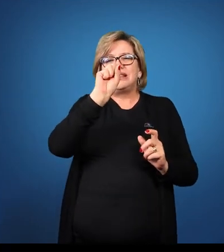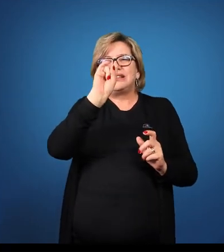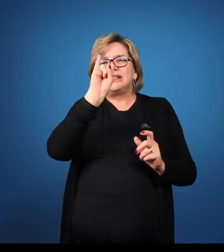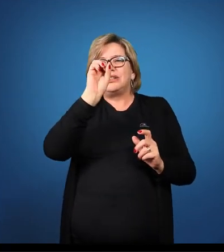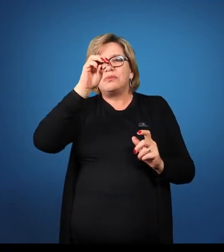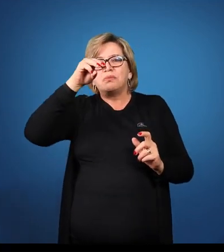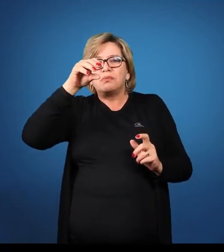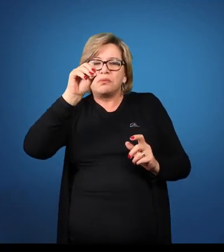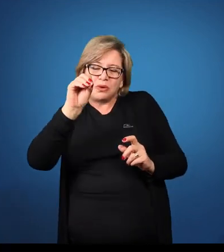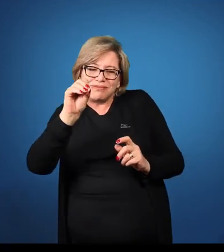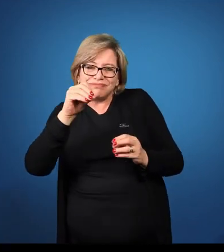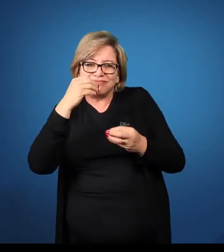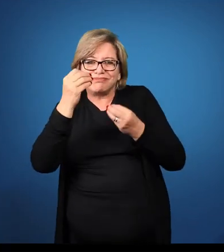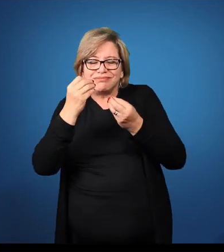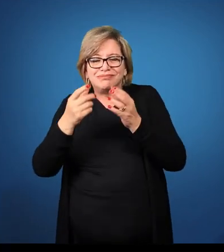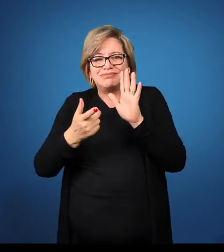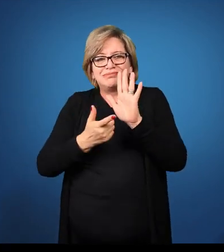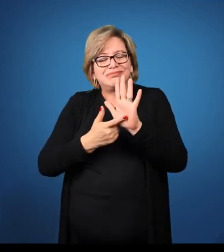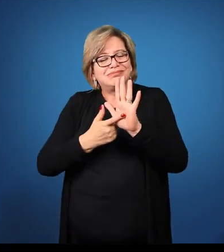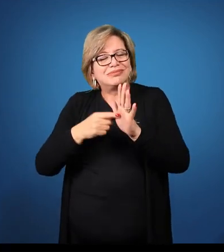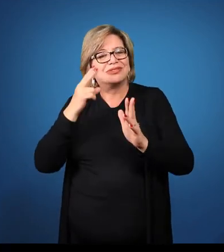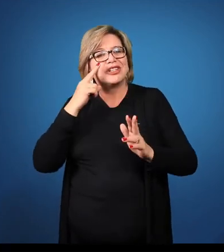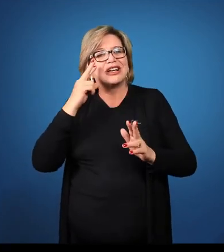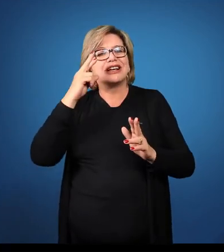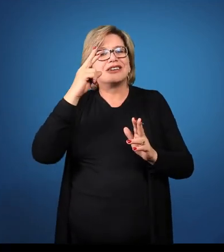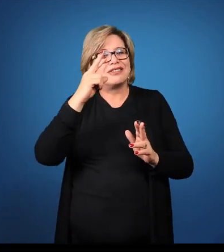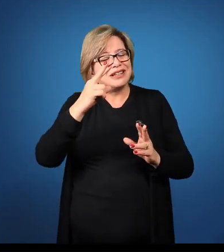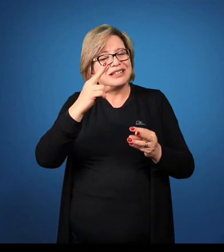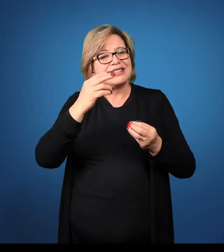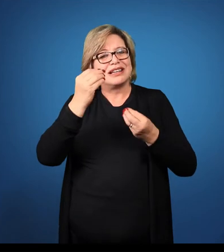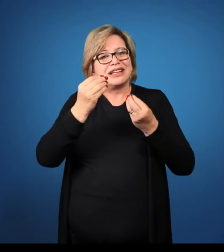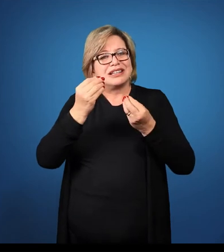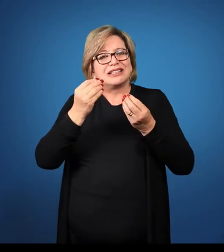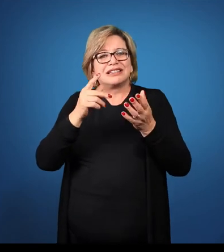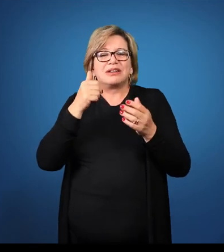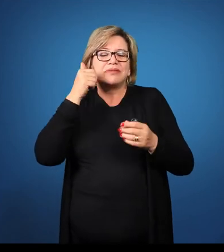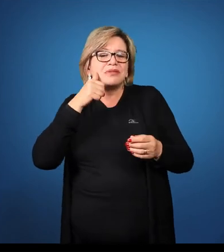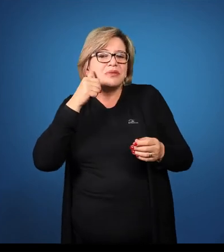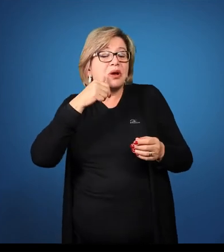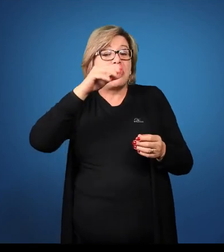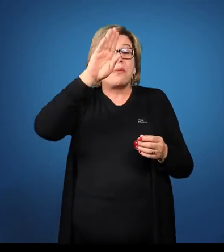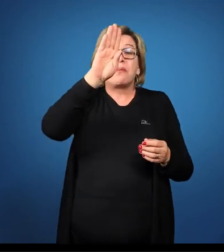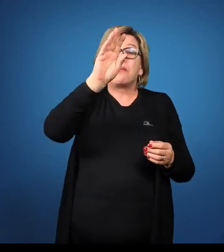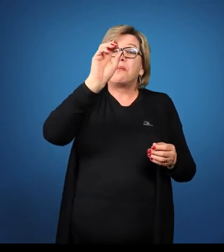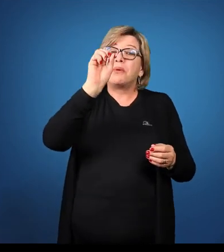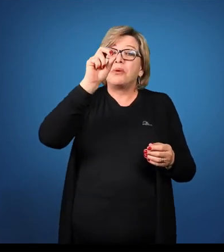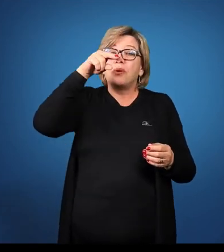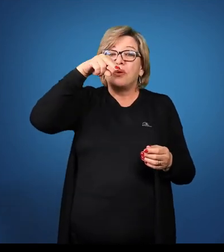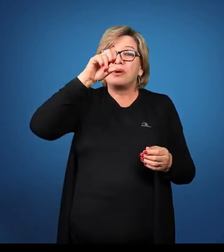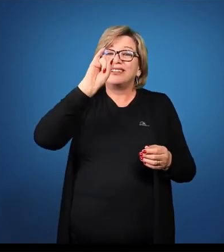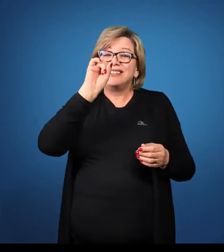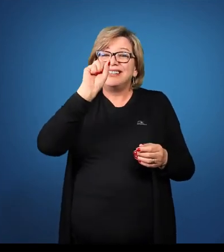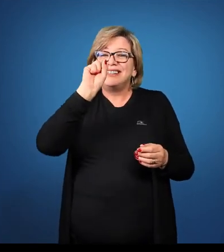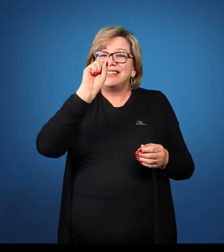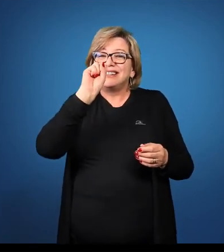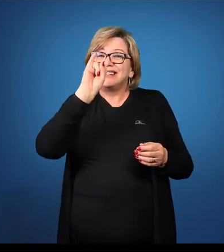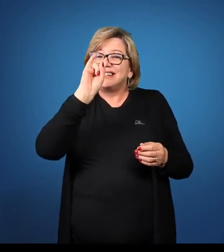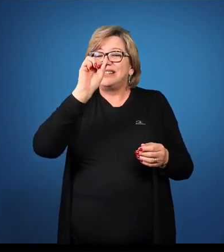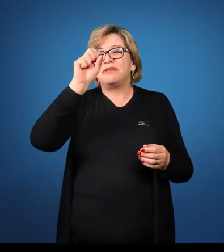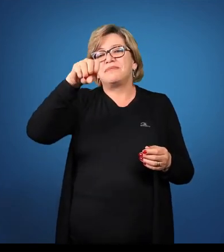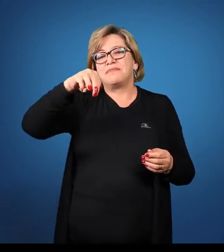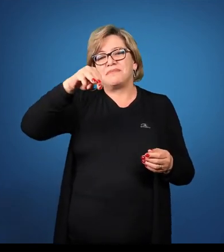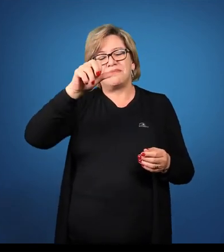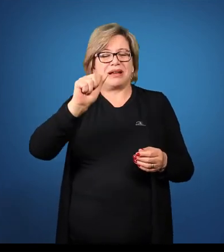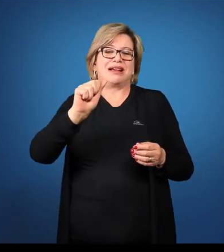Boníssimos. E aí, boníssima para o feminino, boníssima para o neutro.